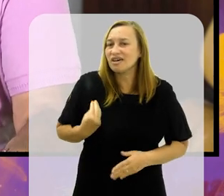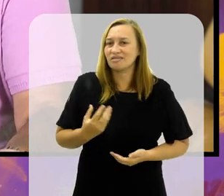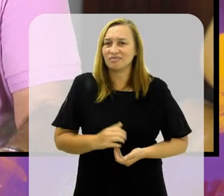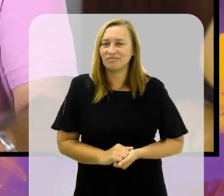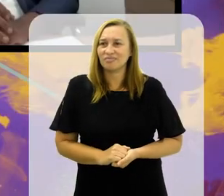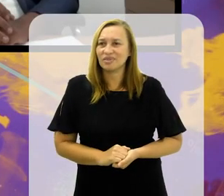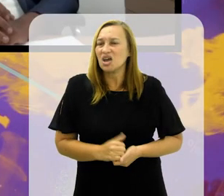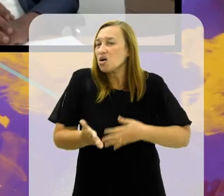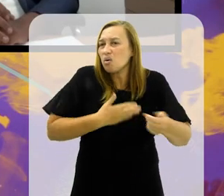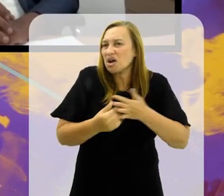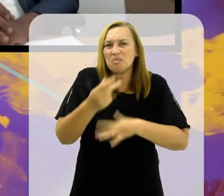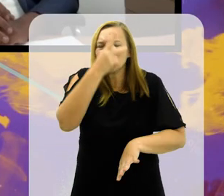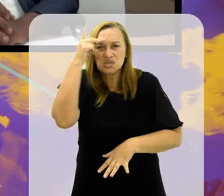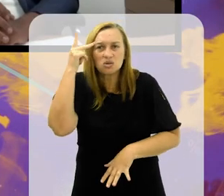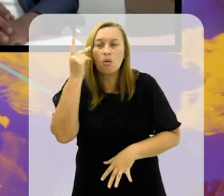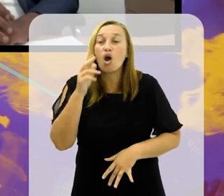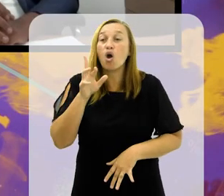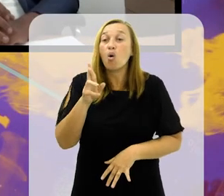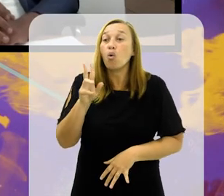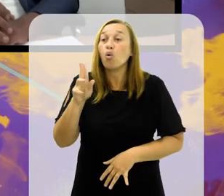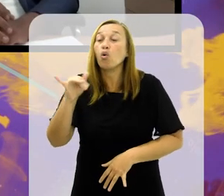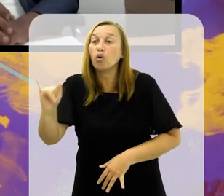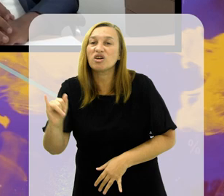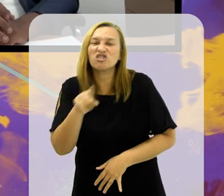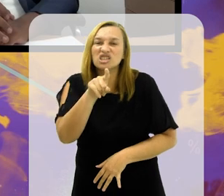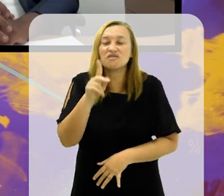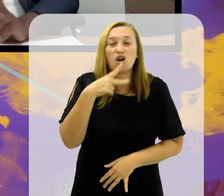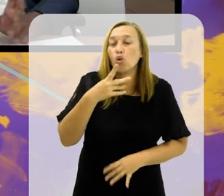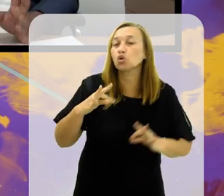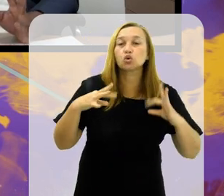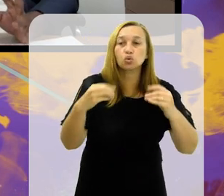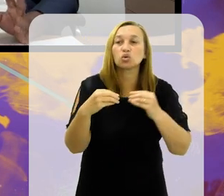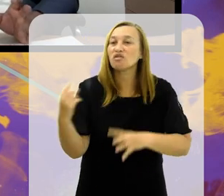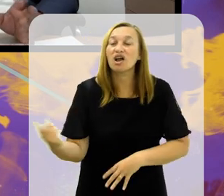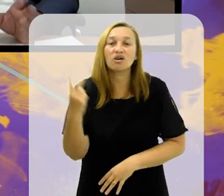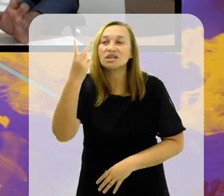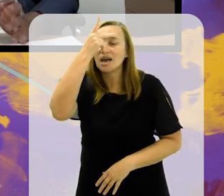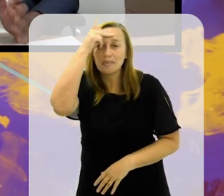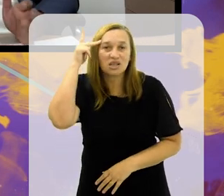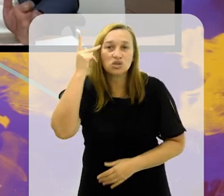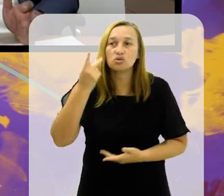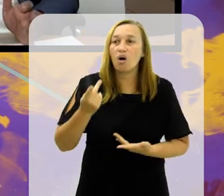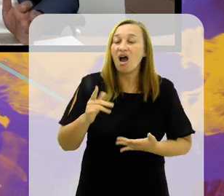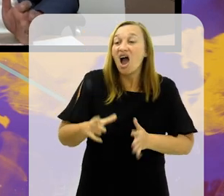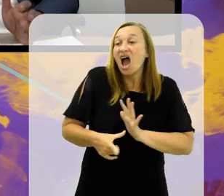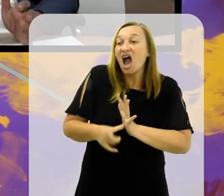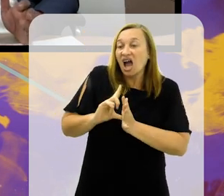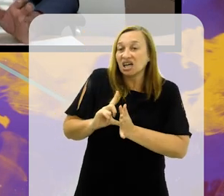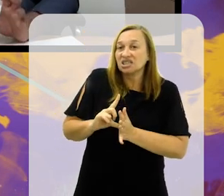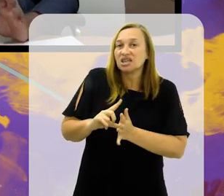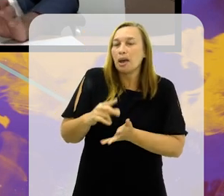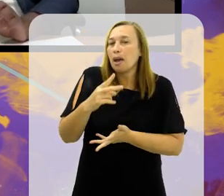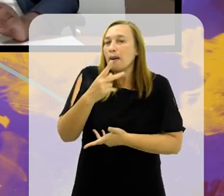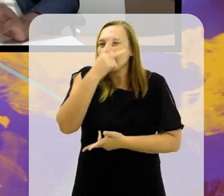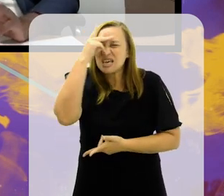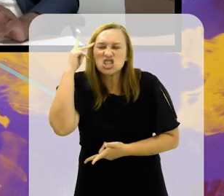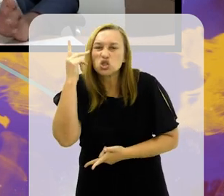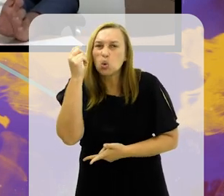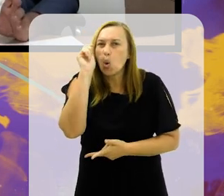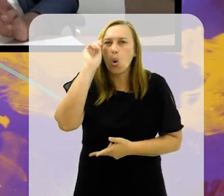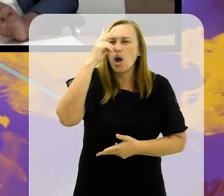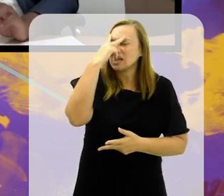de viver como qualquer pessoa, Renato. Rui, você falou tudo, valorizar a pessoa antes de ser pessoa